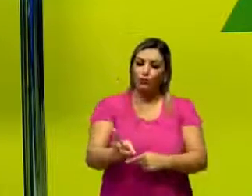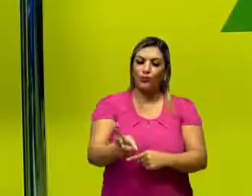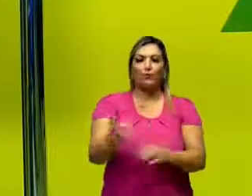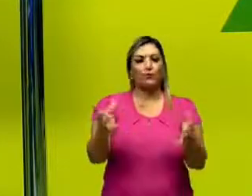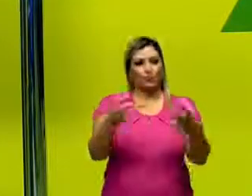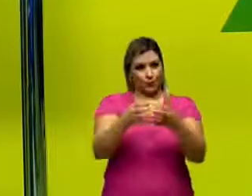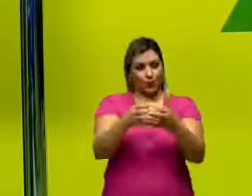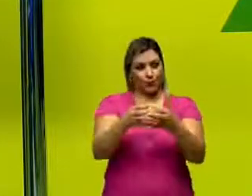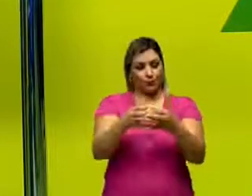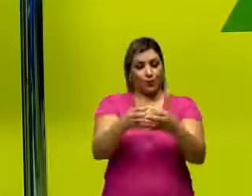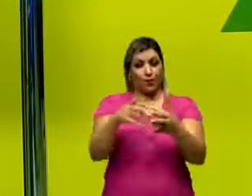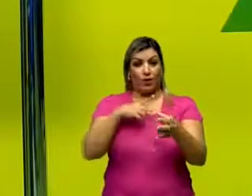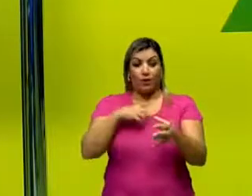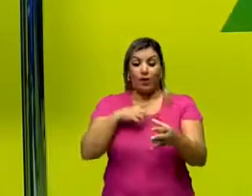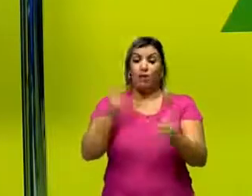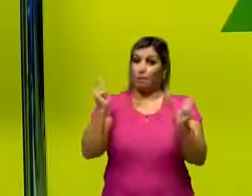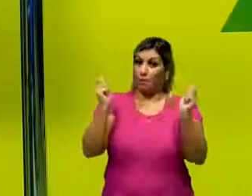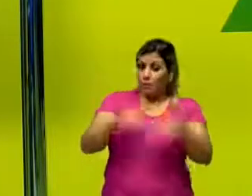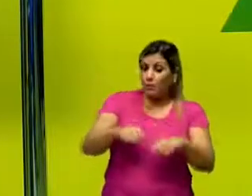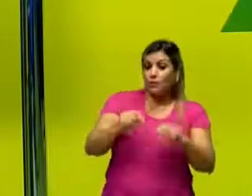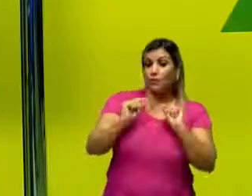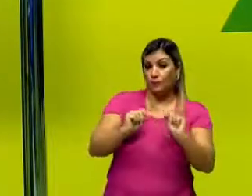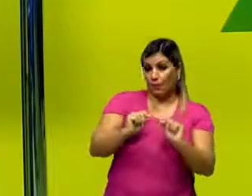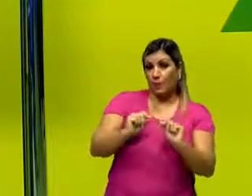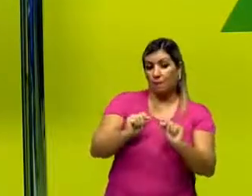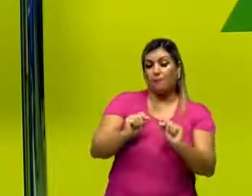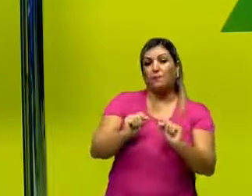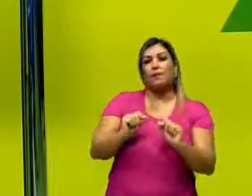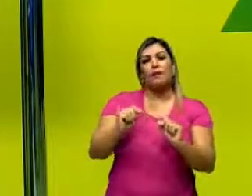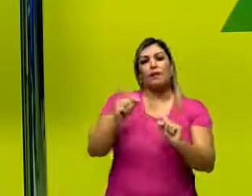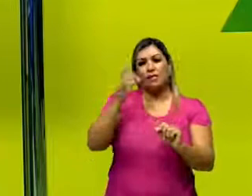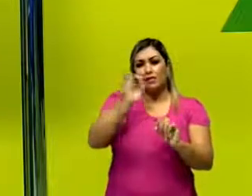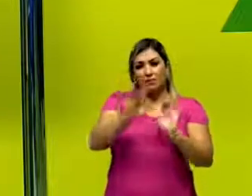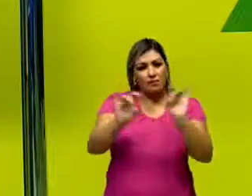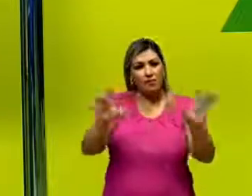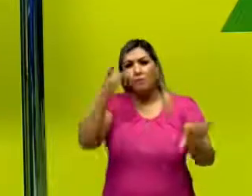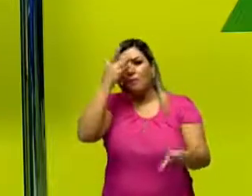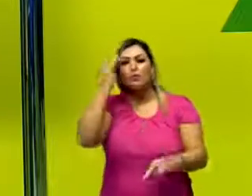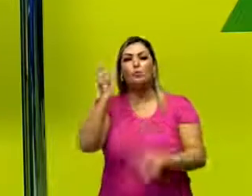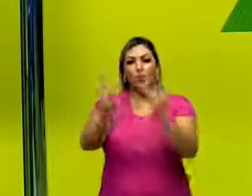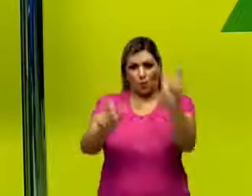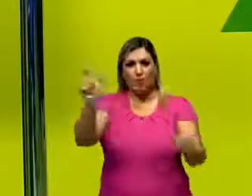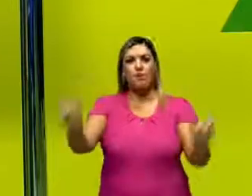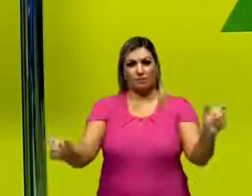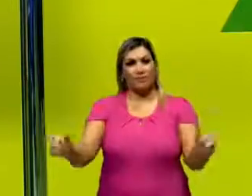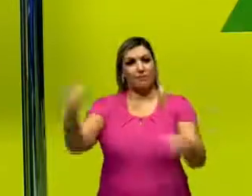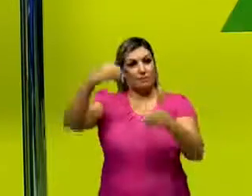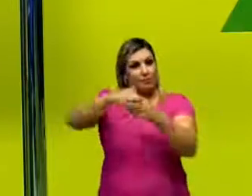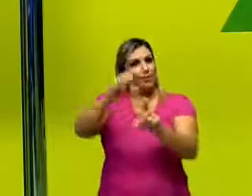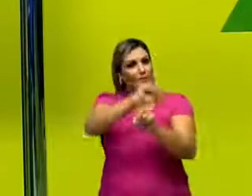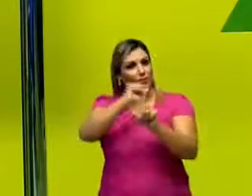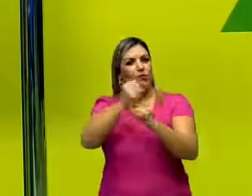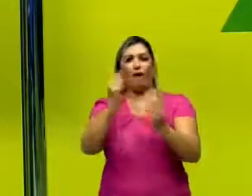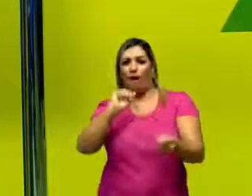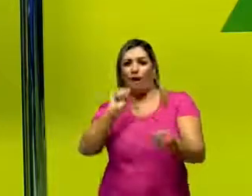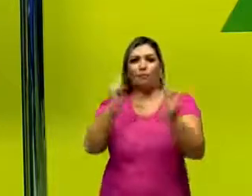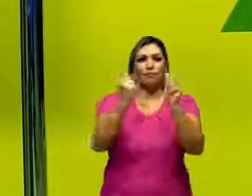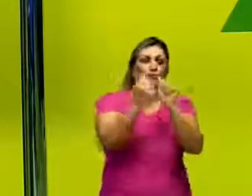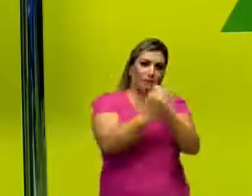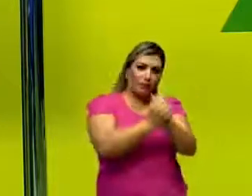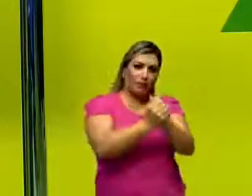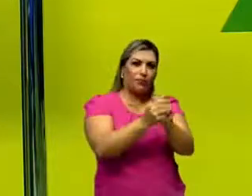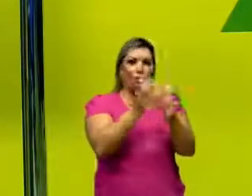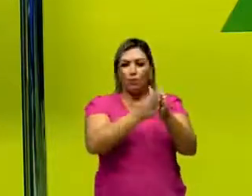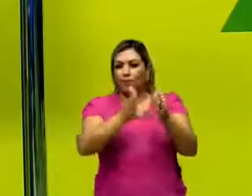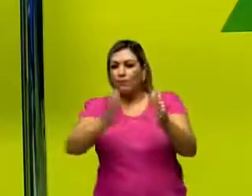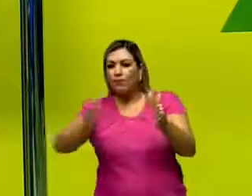daquele grupo, ela só vai ser possível quando os indivíduos, quando as pessoas que habitam essa sociedade se adaptam a um processo